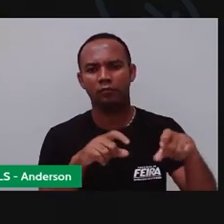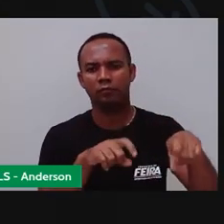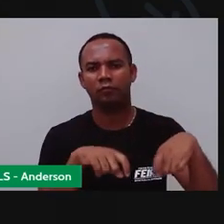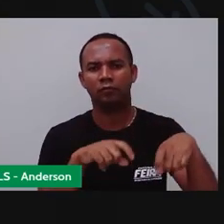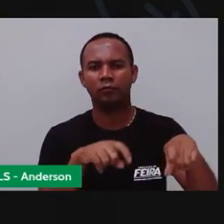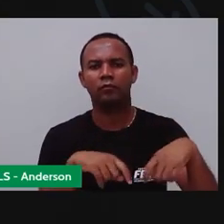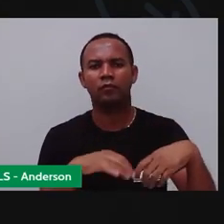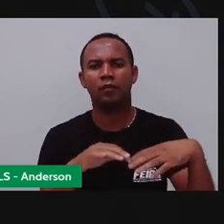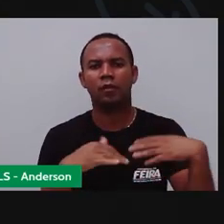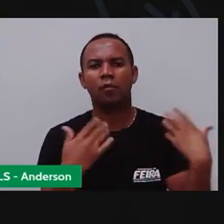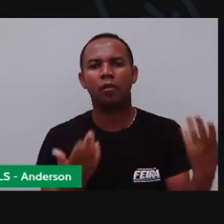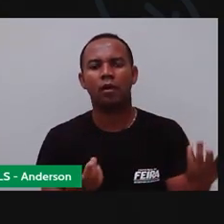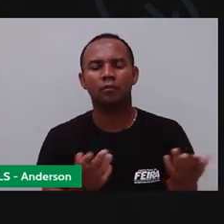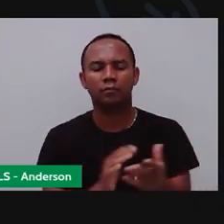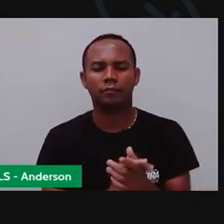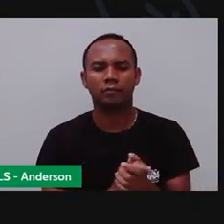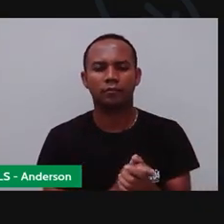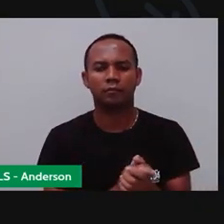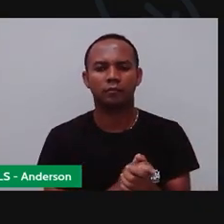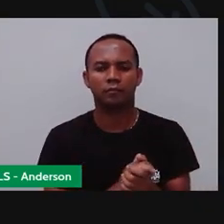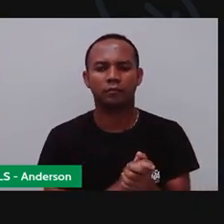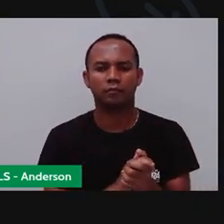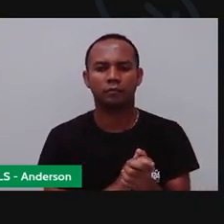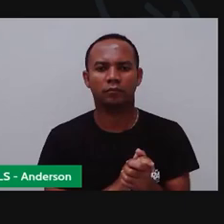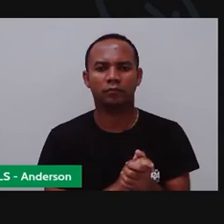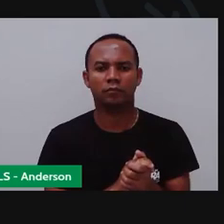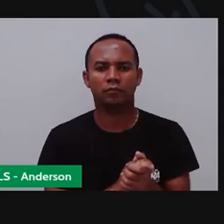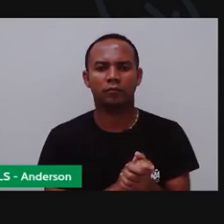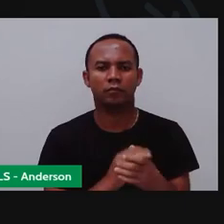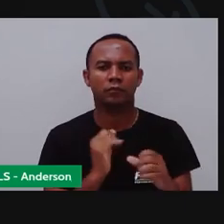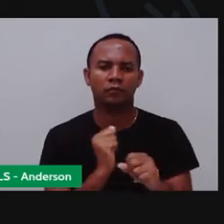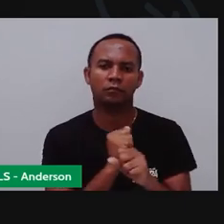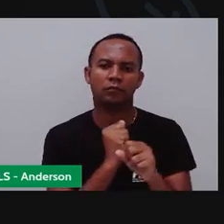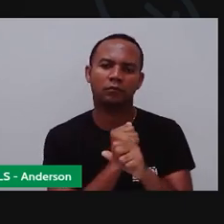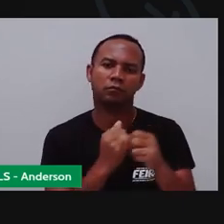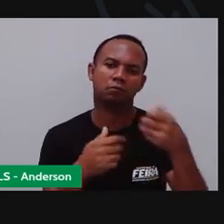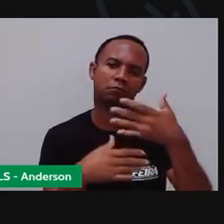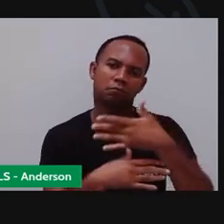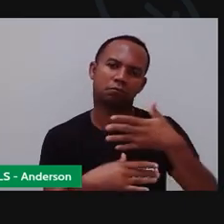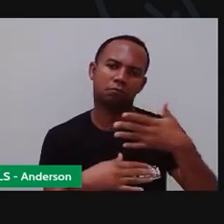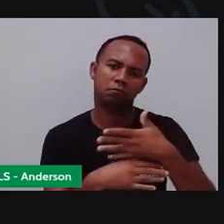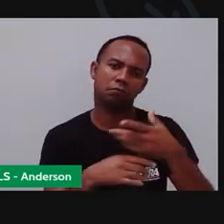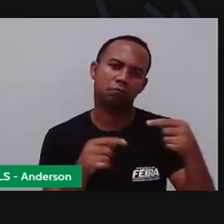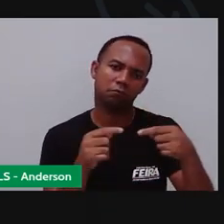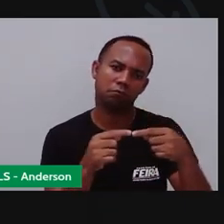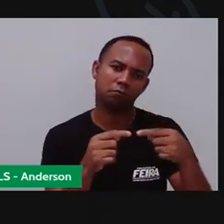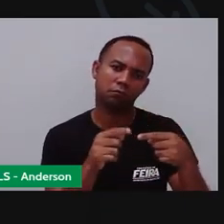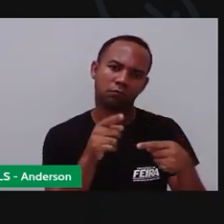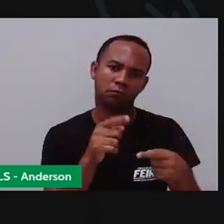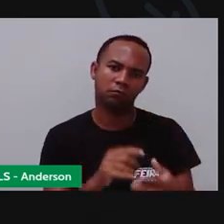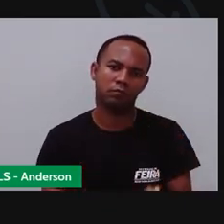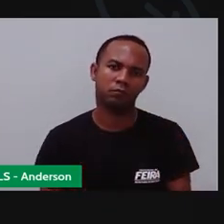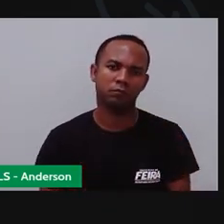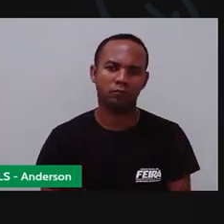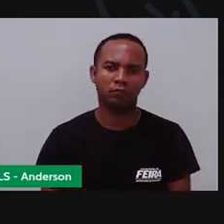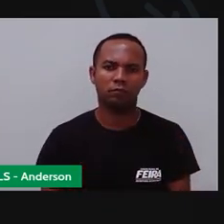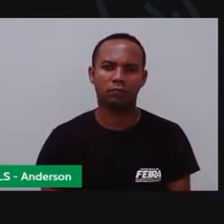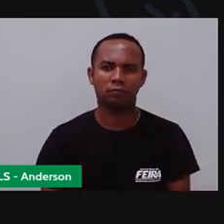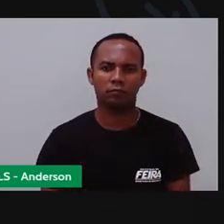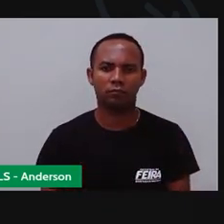A uma construção aqui Rural Né? Da zona rural Pronto Vamos dar uma limpadinha aqui